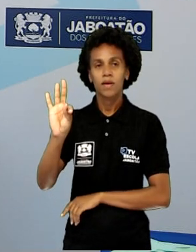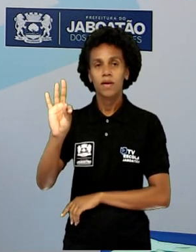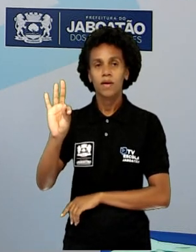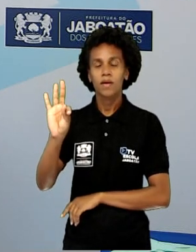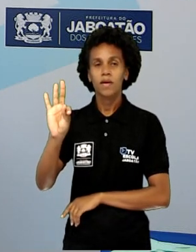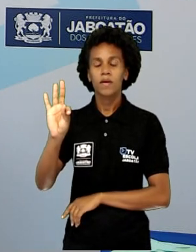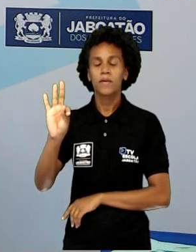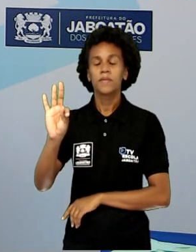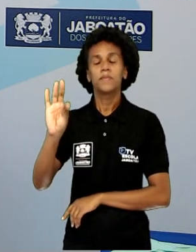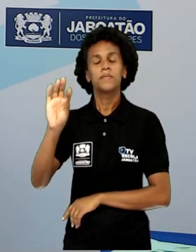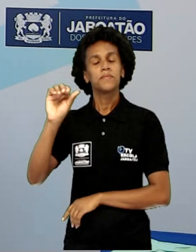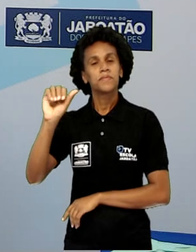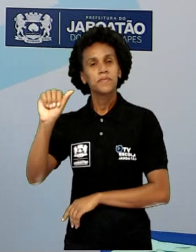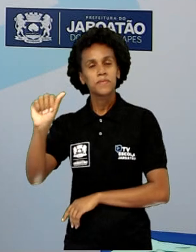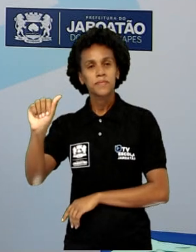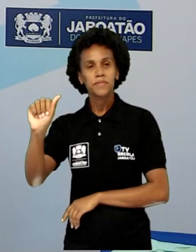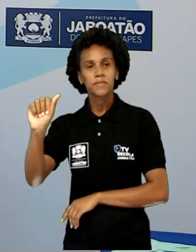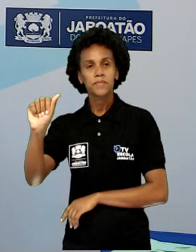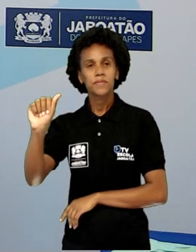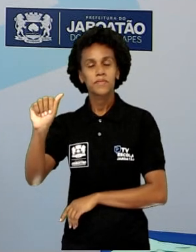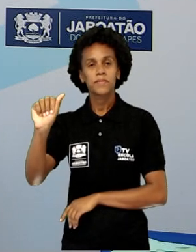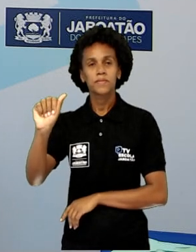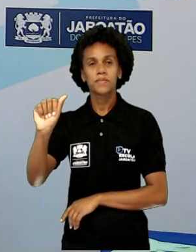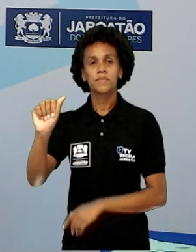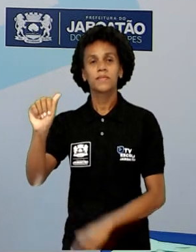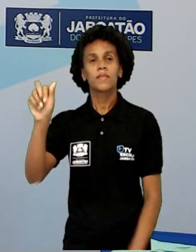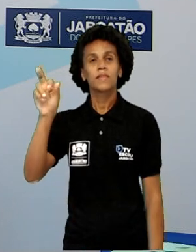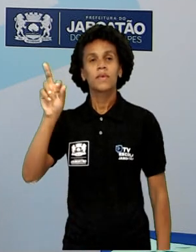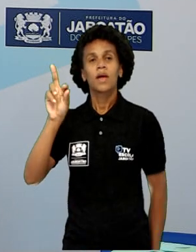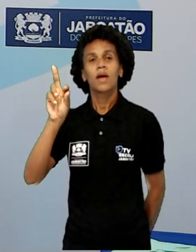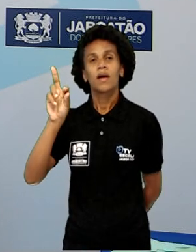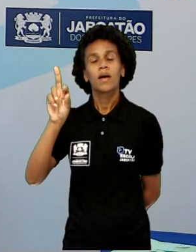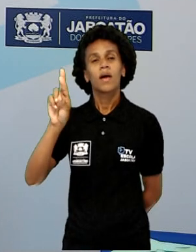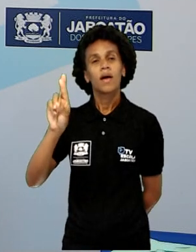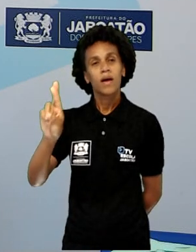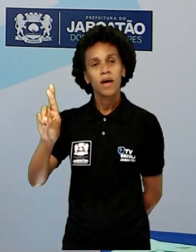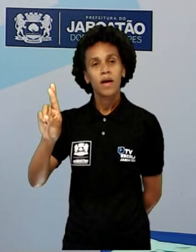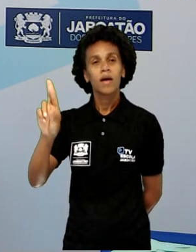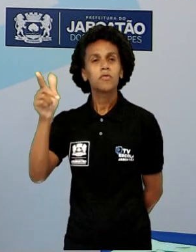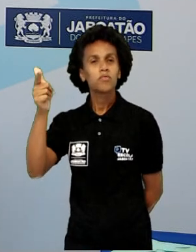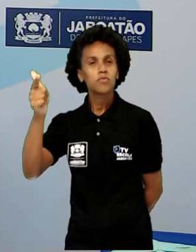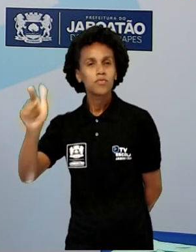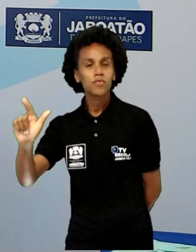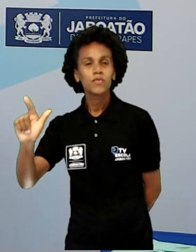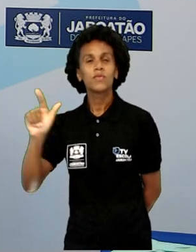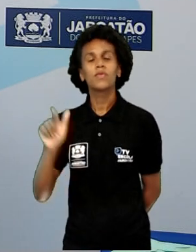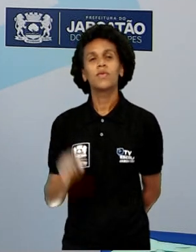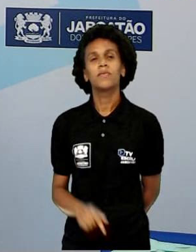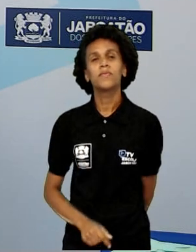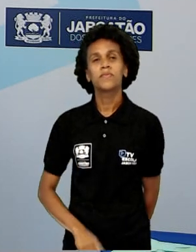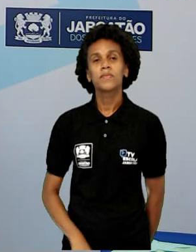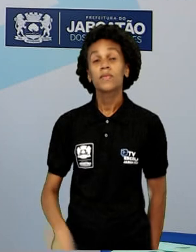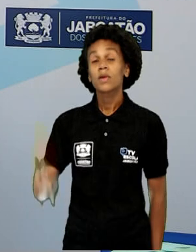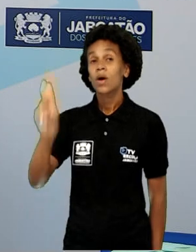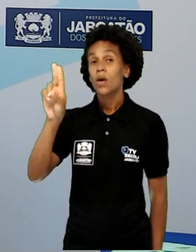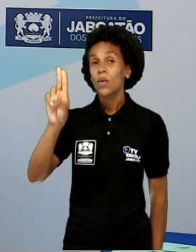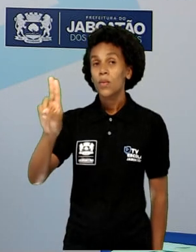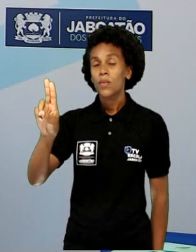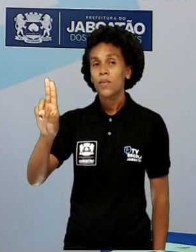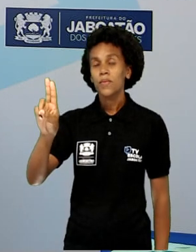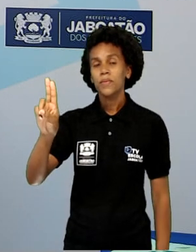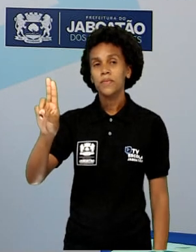uma vez a letra A. Letra R mais uma vez, olha. Agora, a letra U,